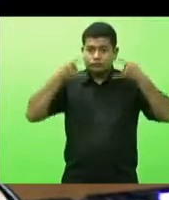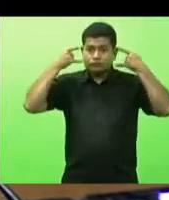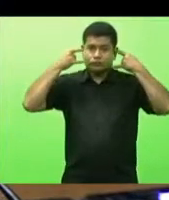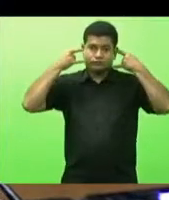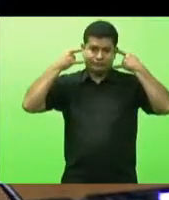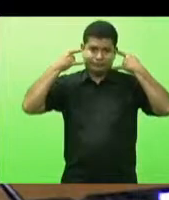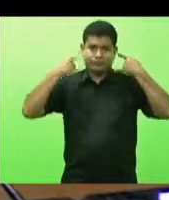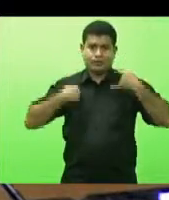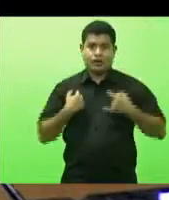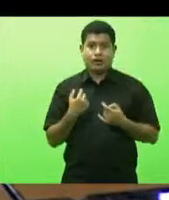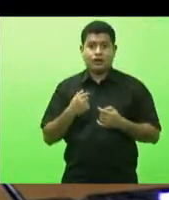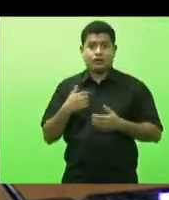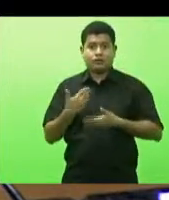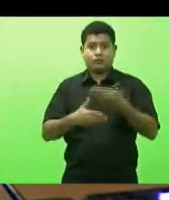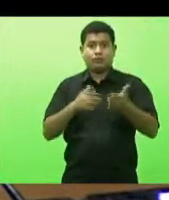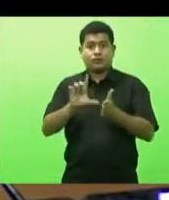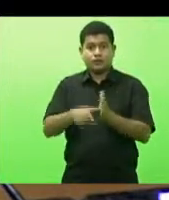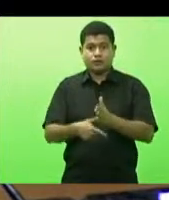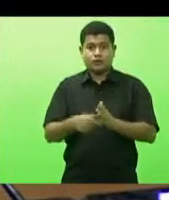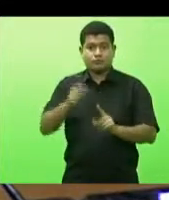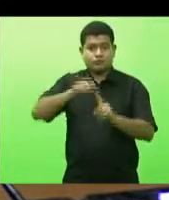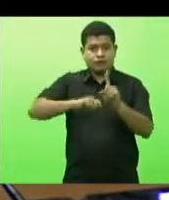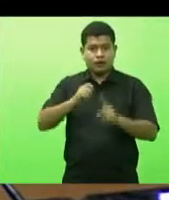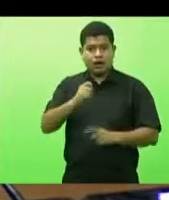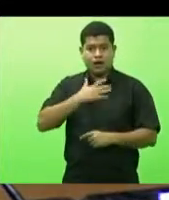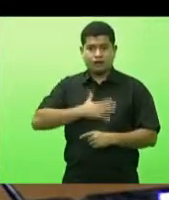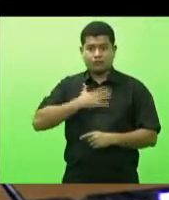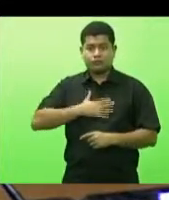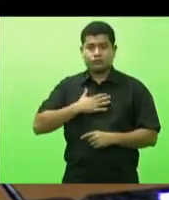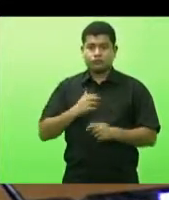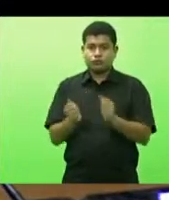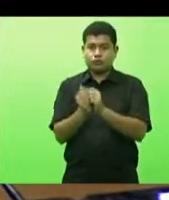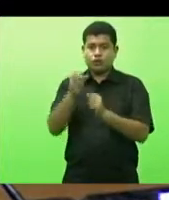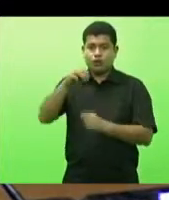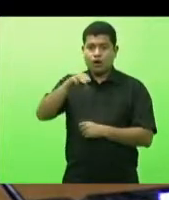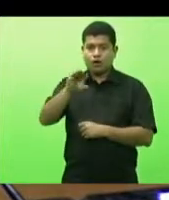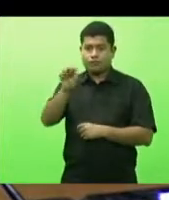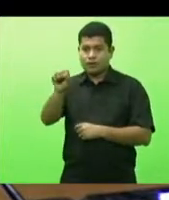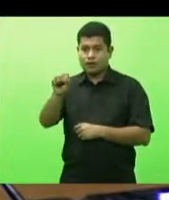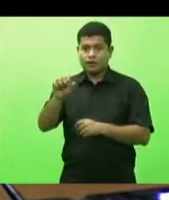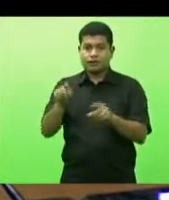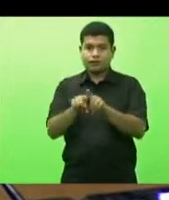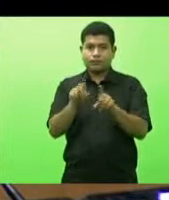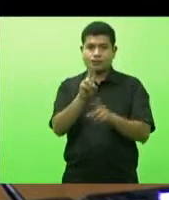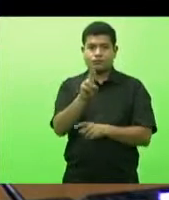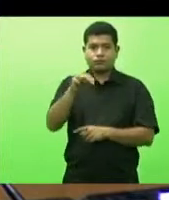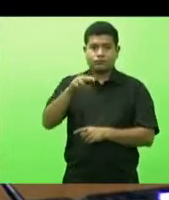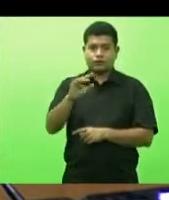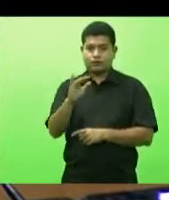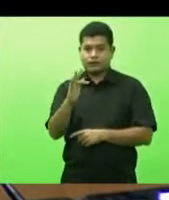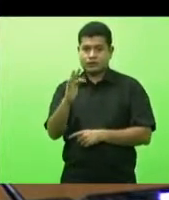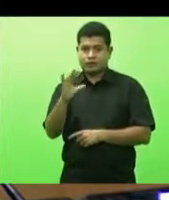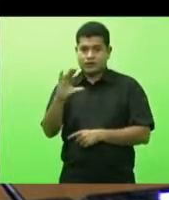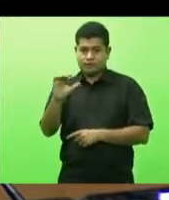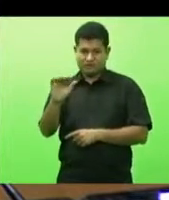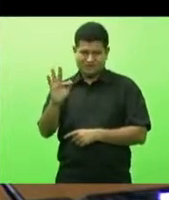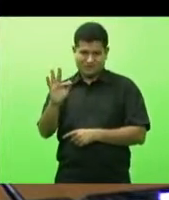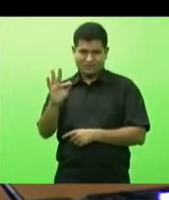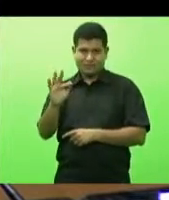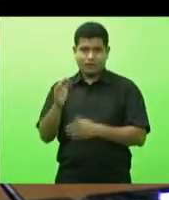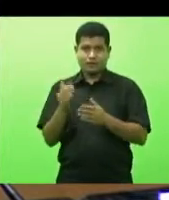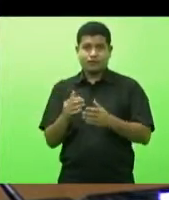posicionamento tanto da Organização Mundial de Saúde também da Unicef para que apenas crianças acima de cinco anos